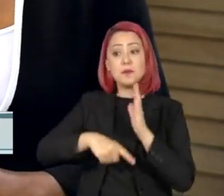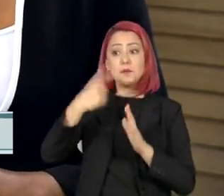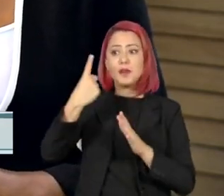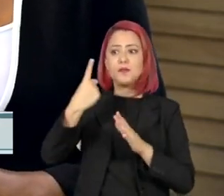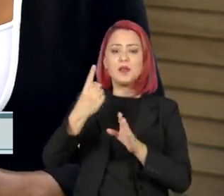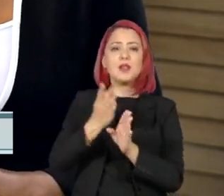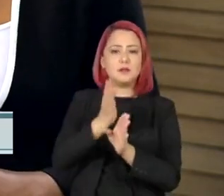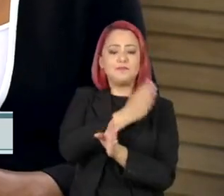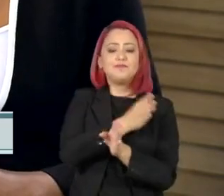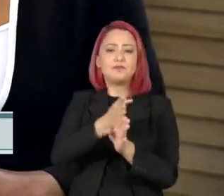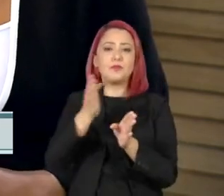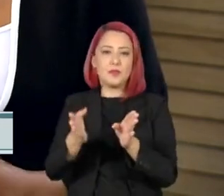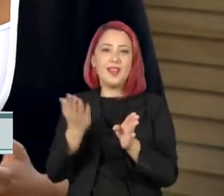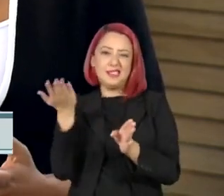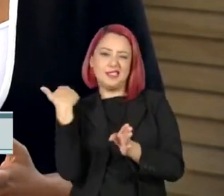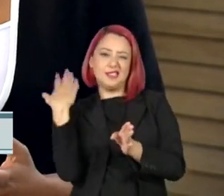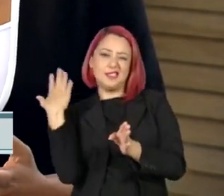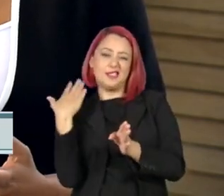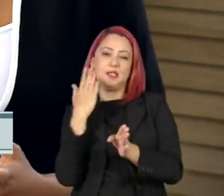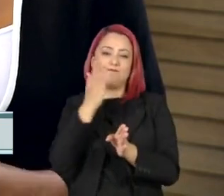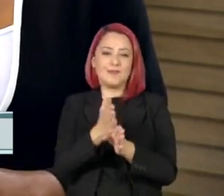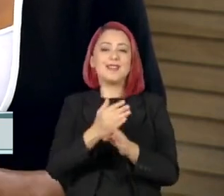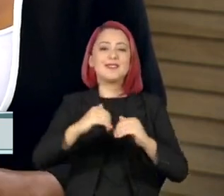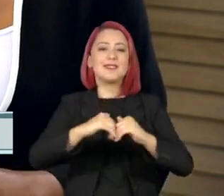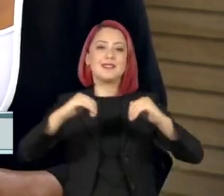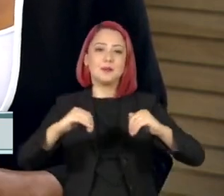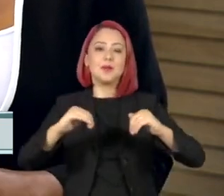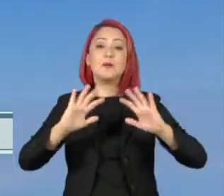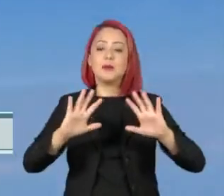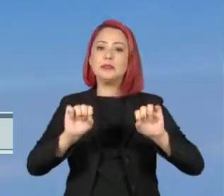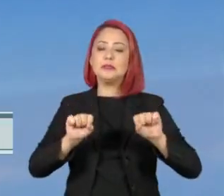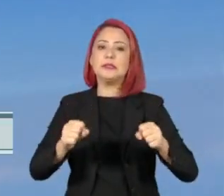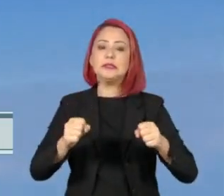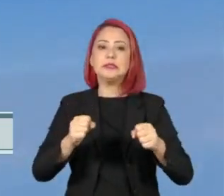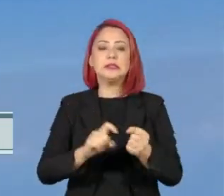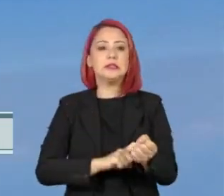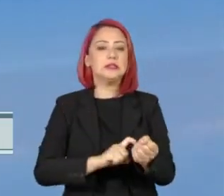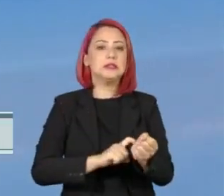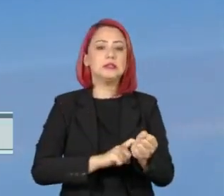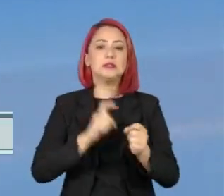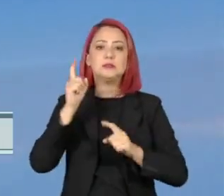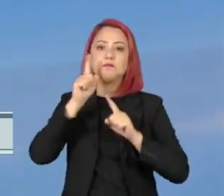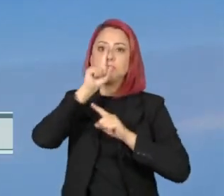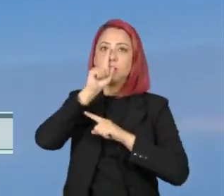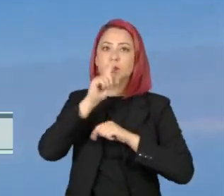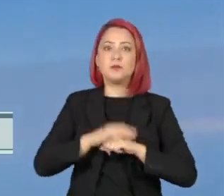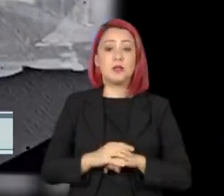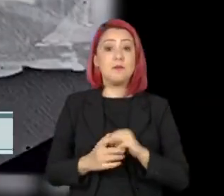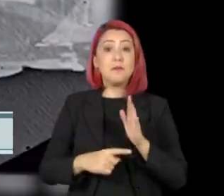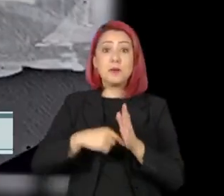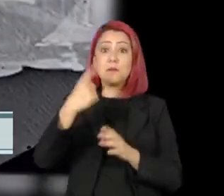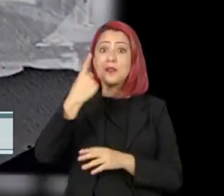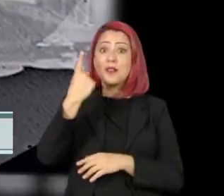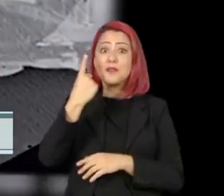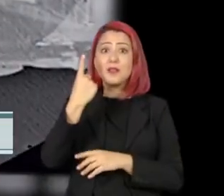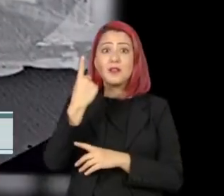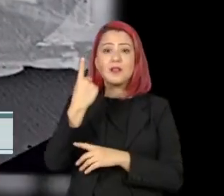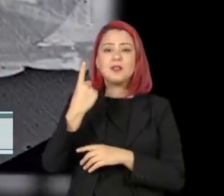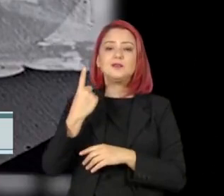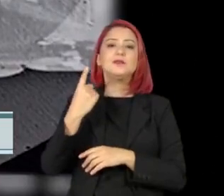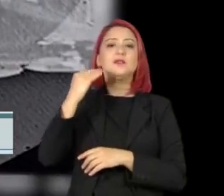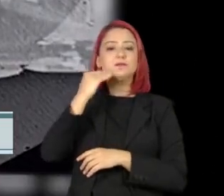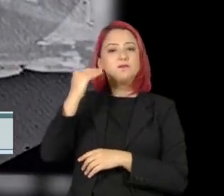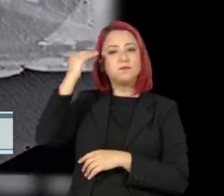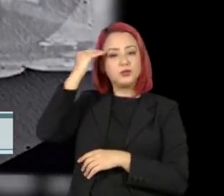desde a separação do país e aumentam a tensão na região. É a primeira vez que um míssel norte-coreano